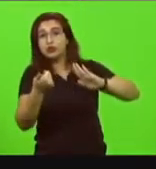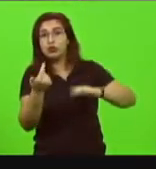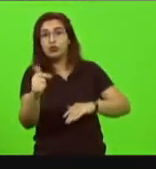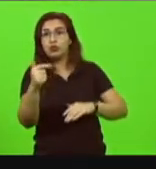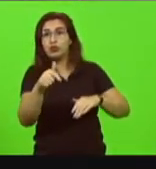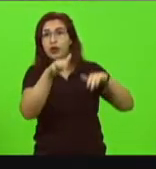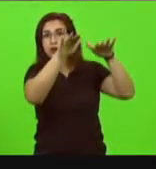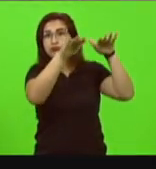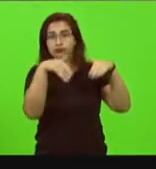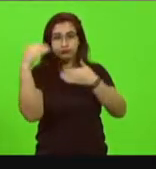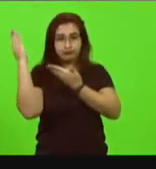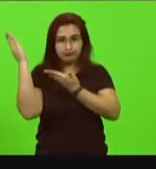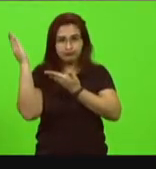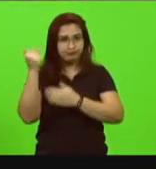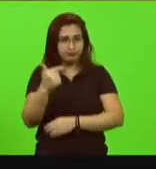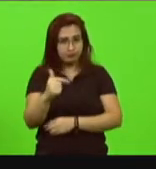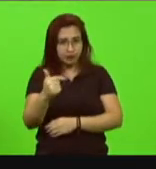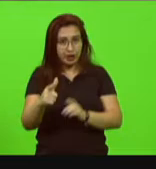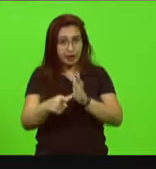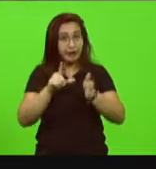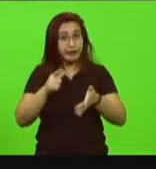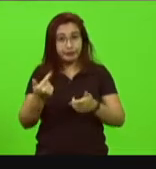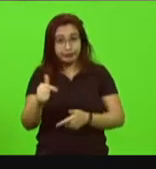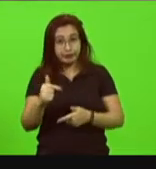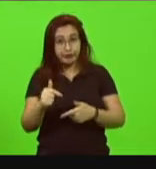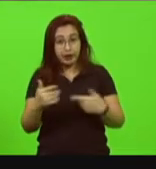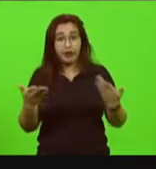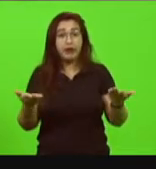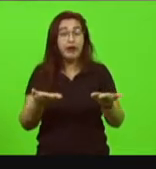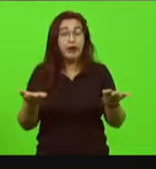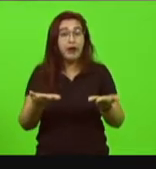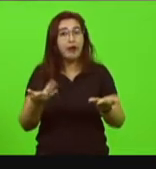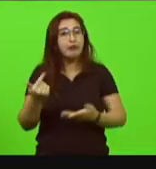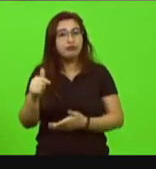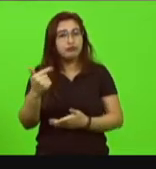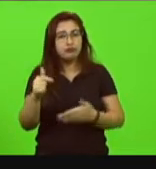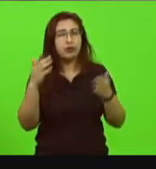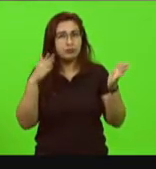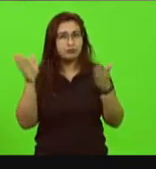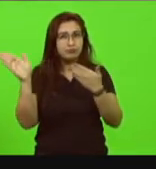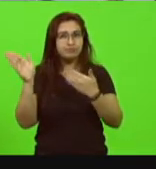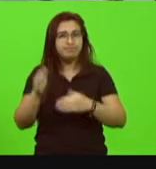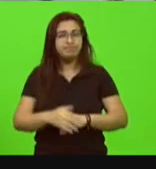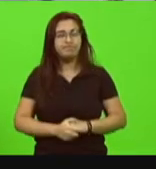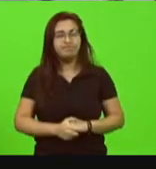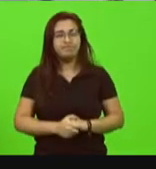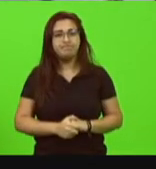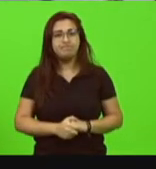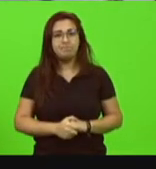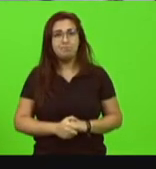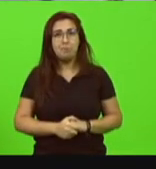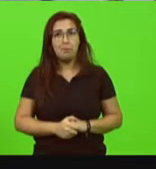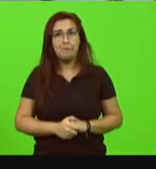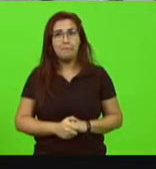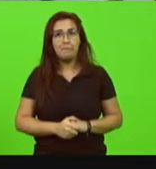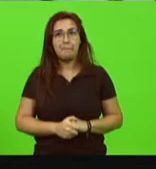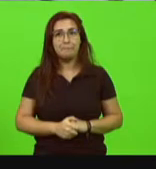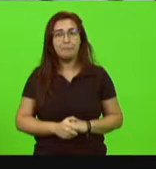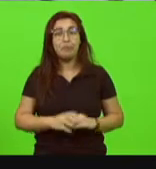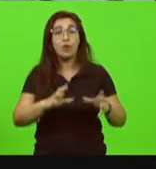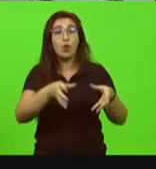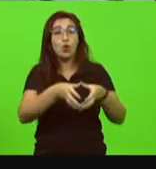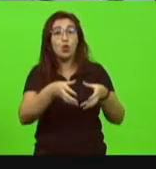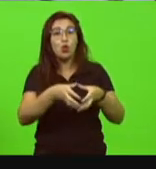não tinha na prática antes pode se tiver imagens aí pode ir passando esse telhado já foi tirado a comunidade está